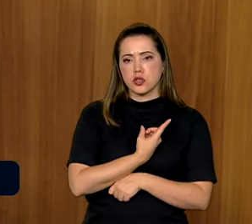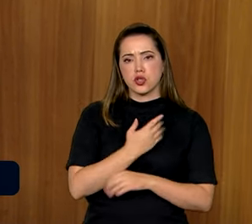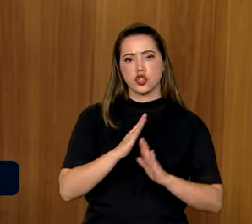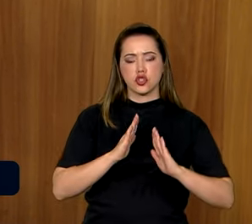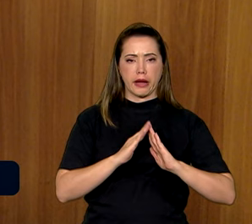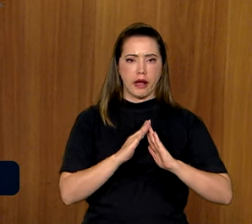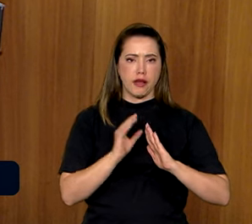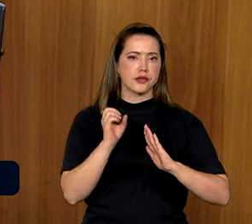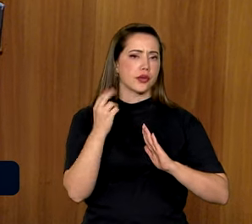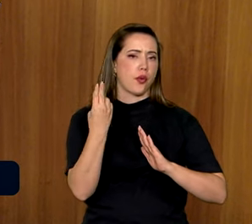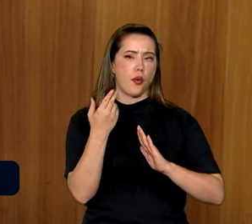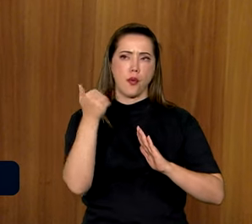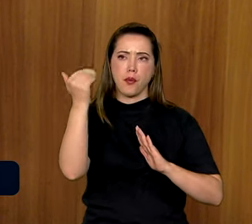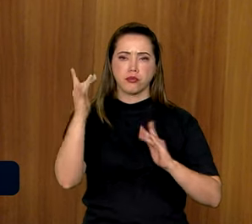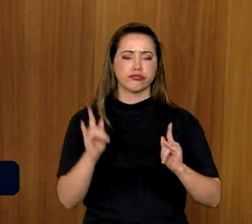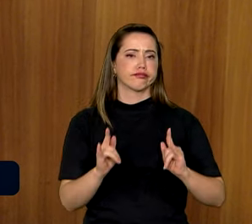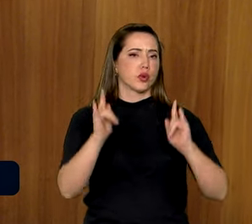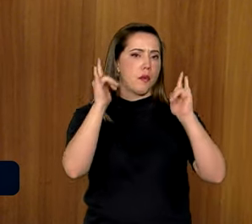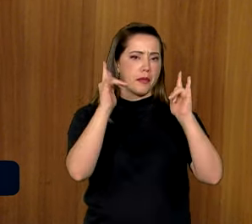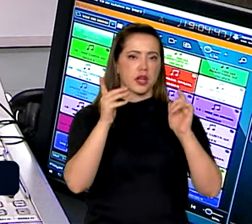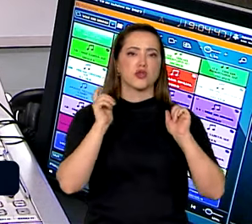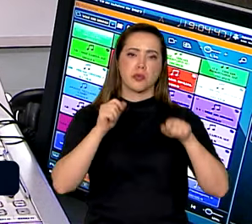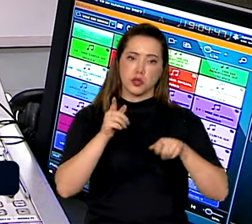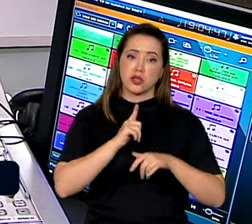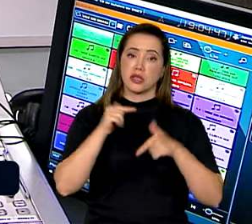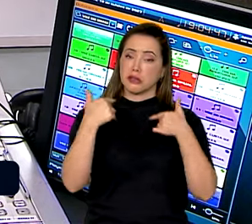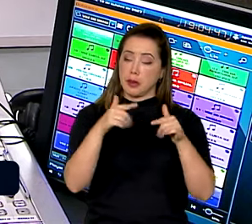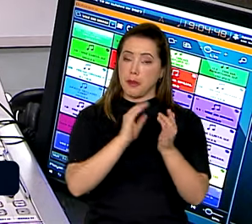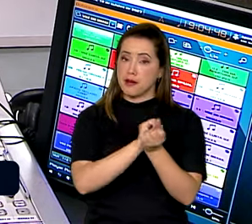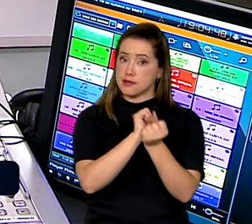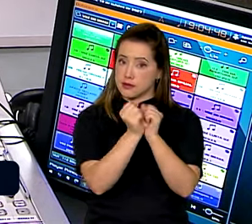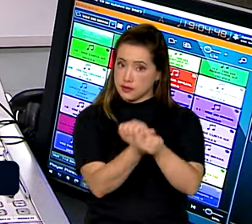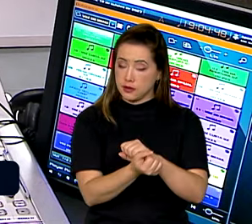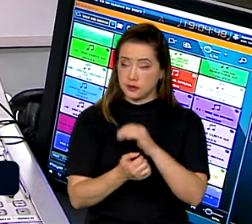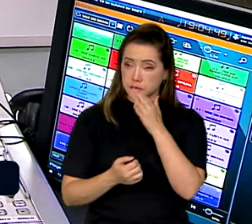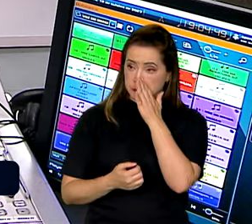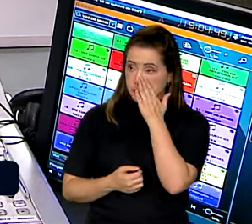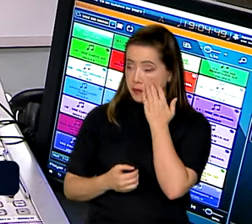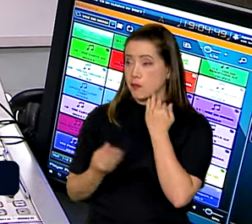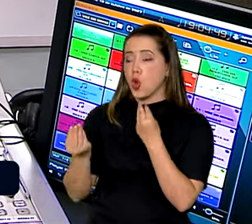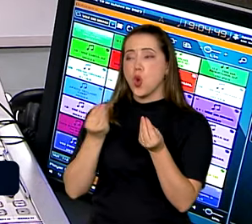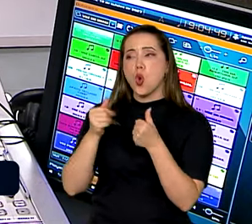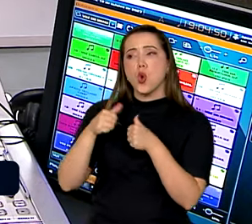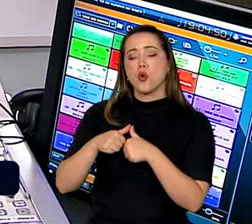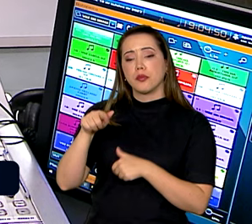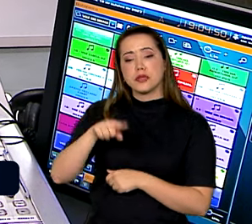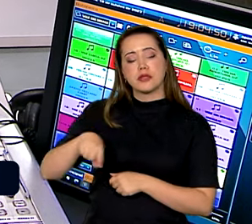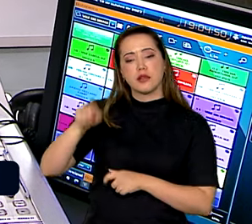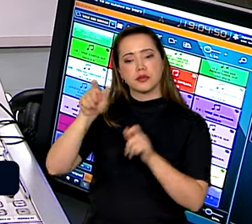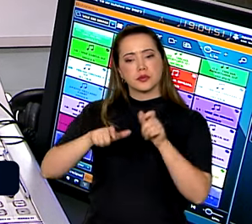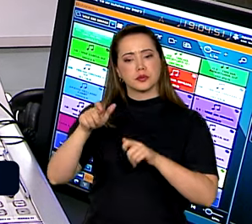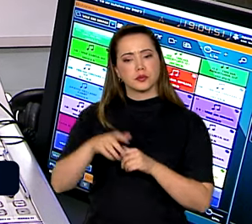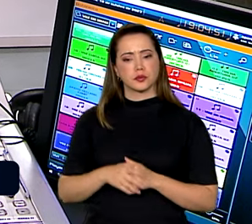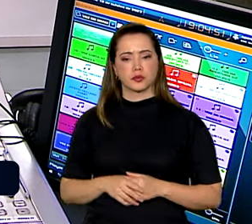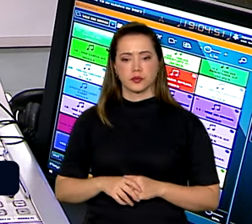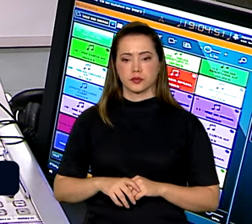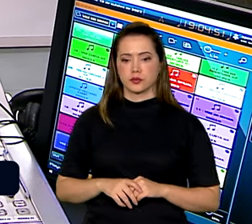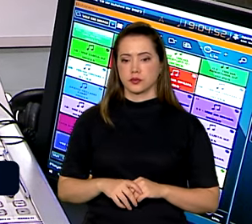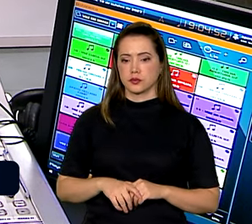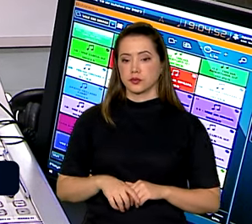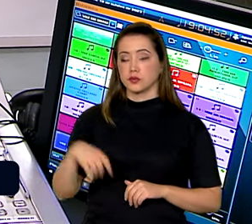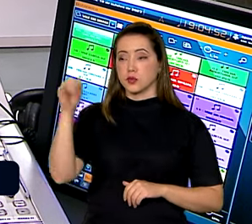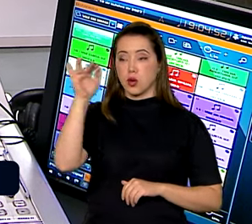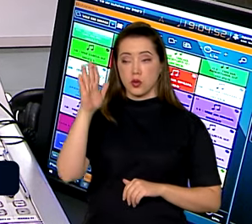casa, da nossa vizinhança, do nosso prédio. De uma forma geral, em que condições estavam esses trabalhadores? No Brasil, o